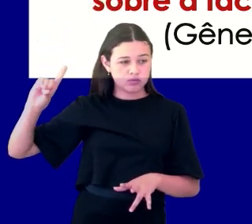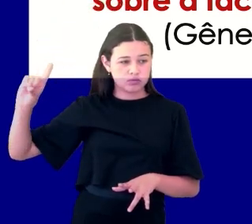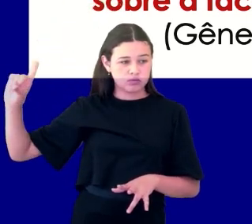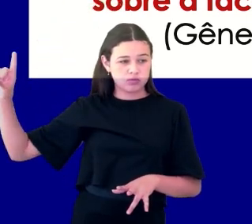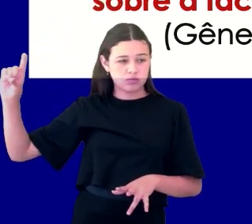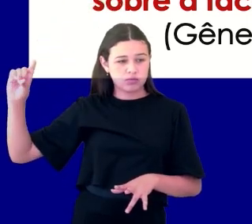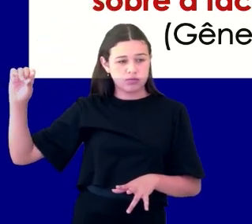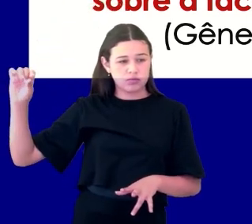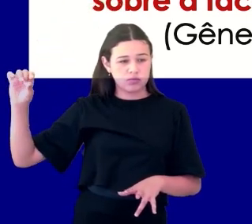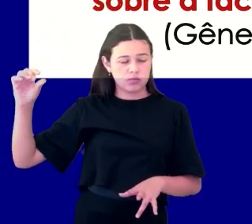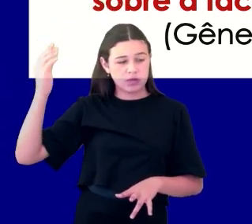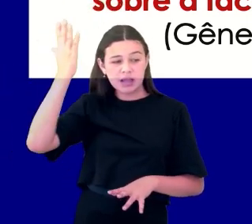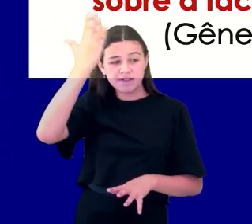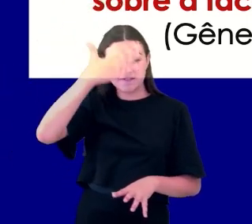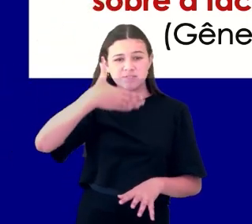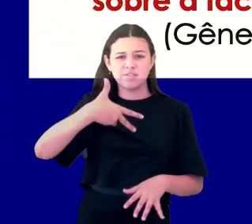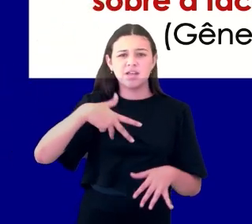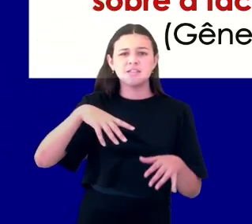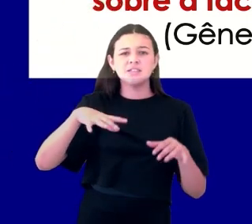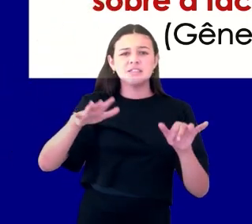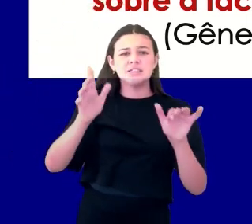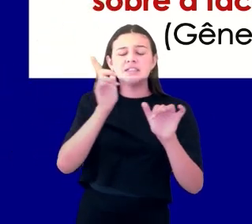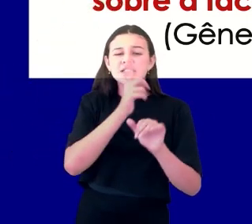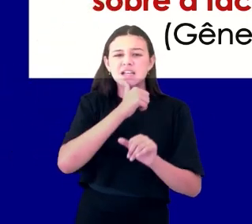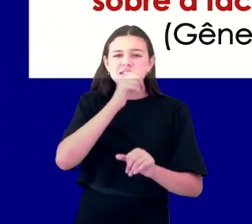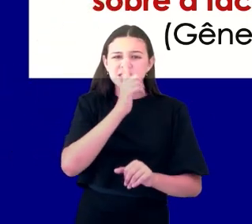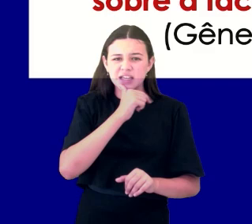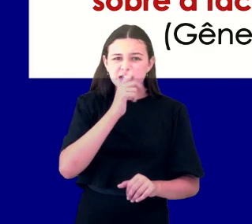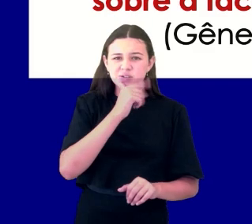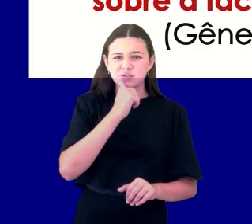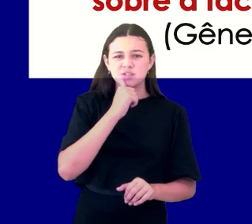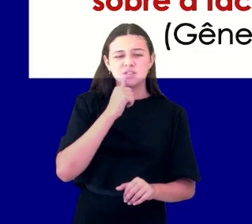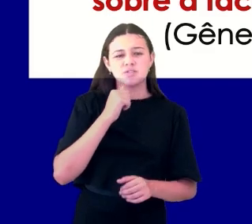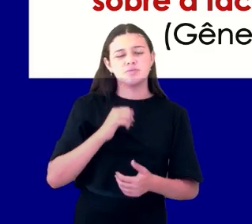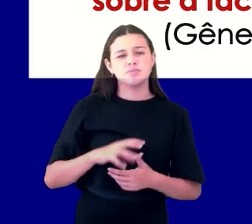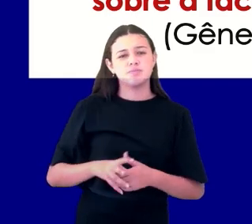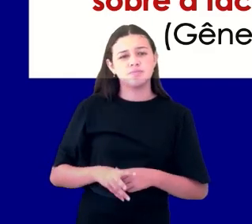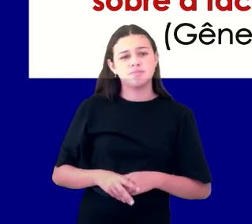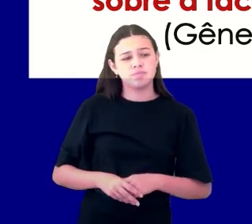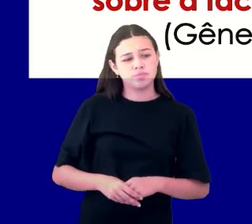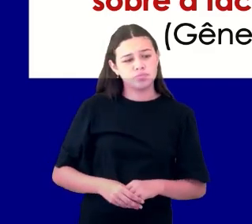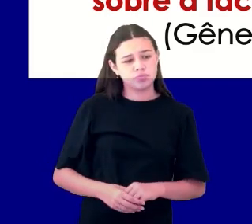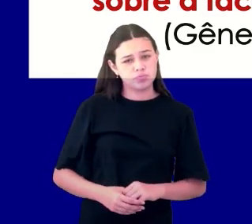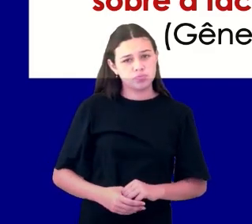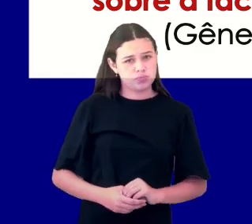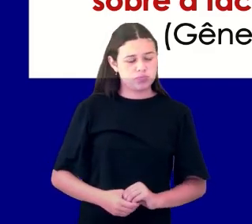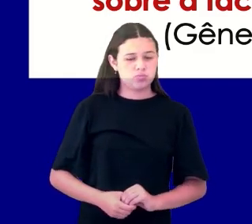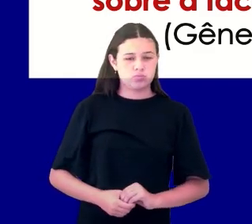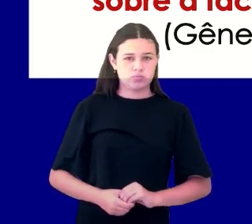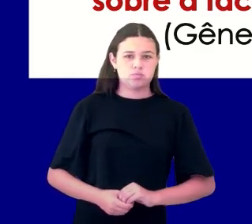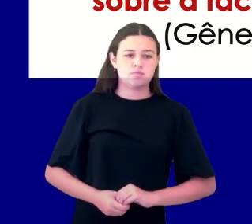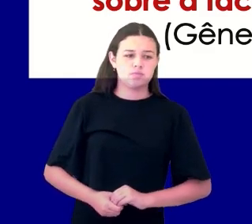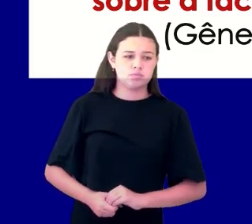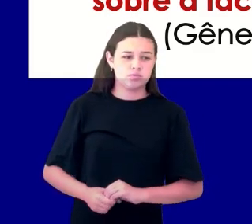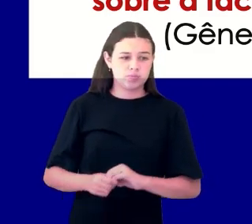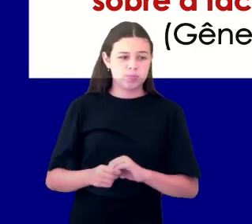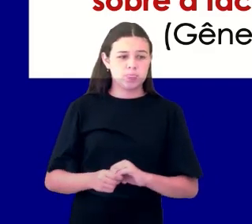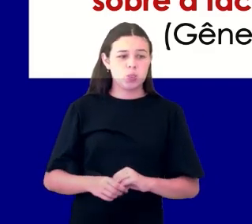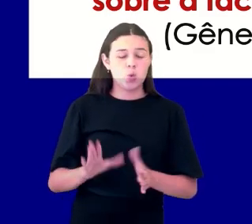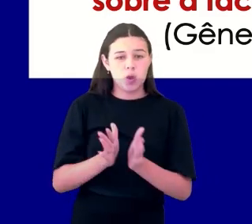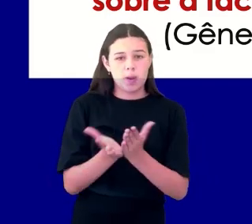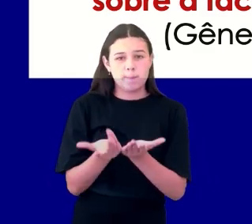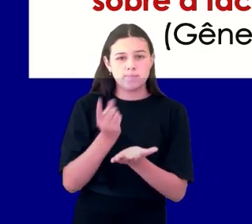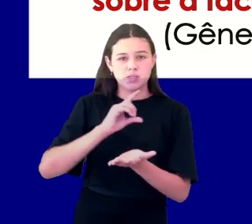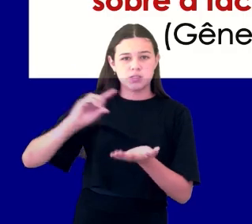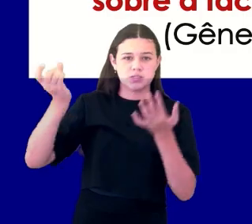terra era sem forma e vazia. Mas aqui aparece uma palavra preciosíssima na vida de um homem de Deus. Mas, mas o